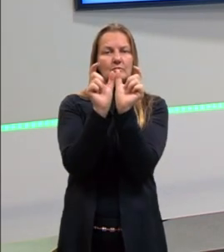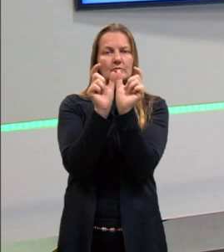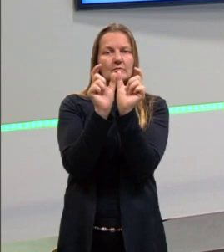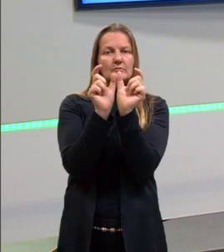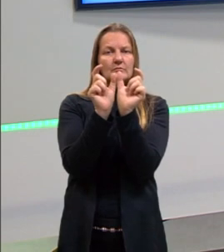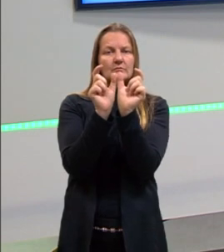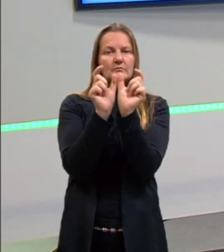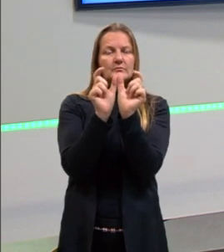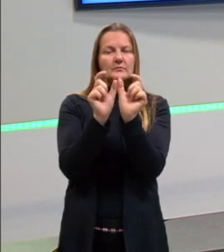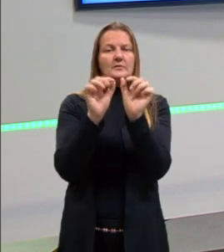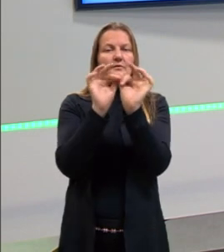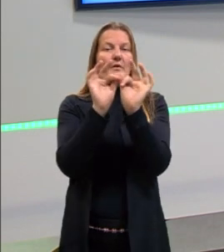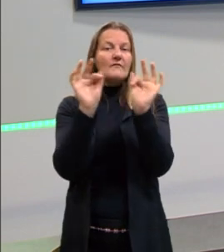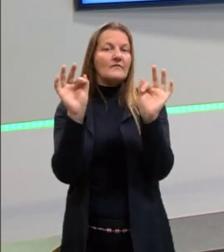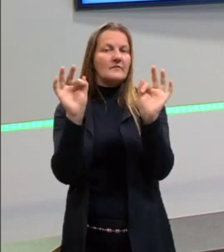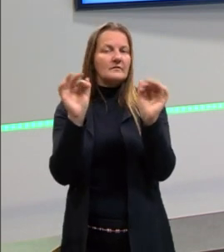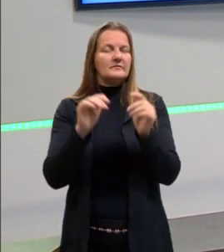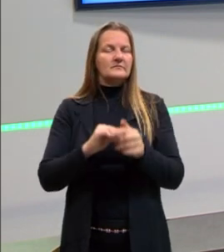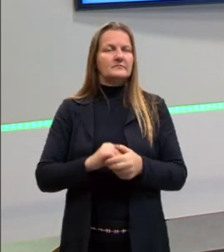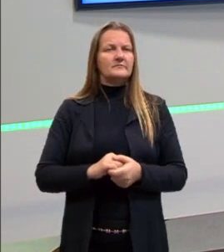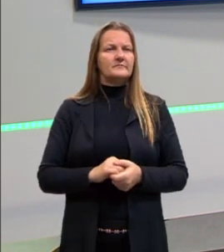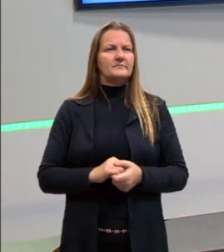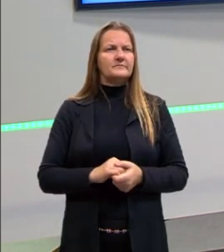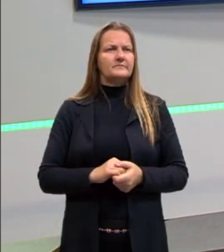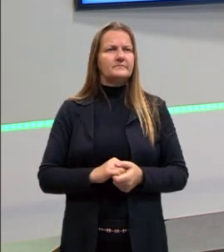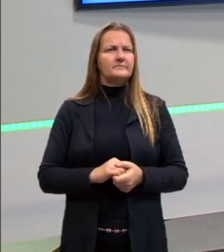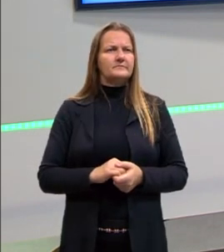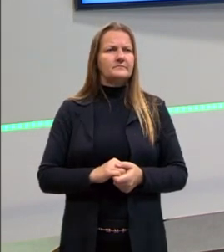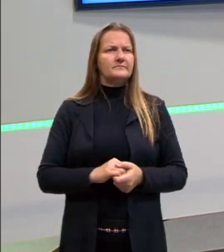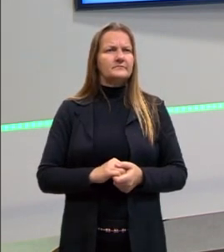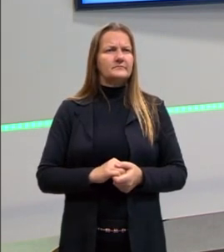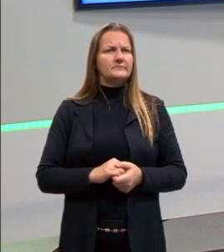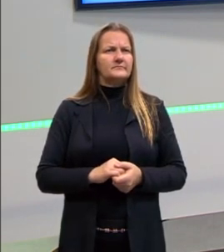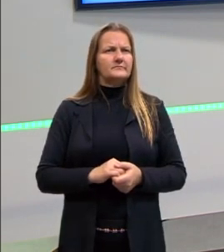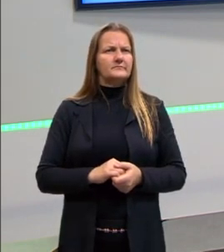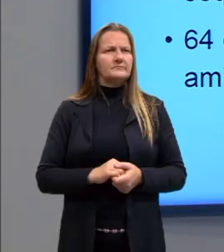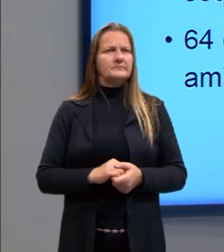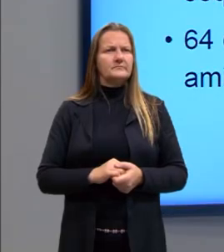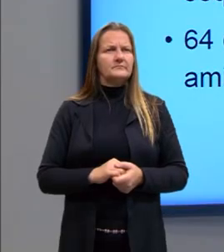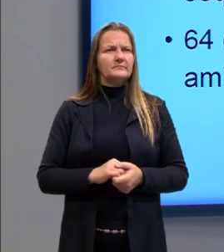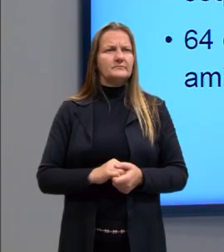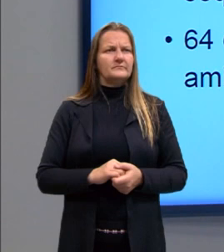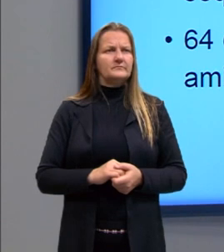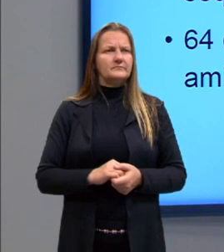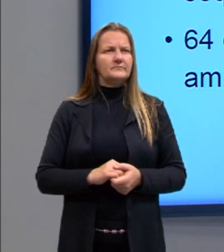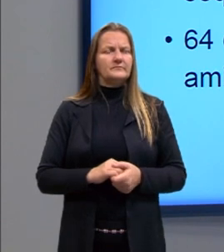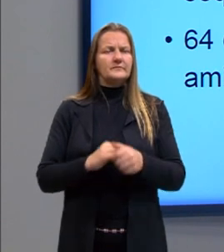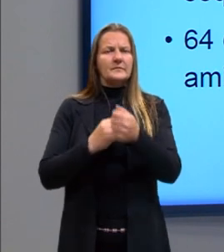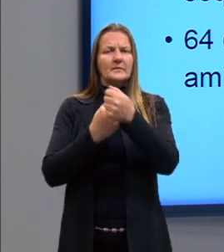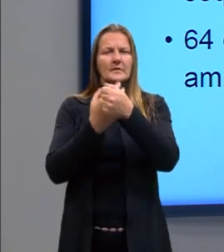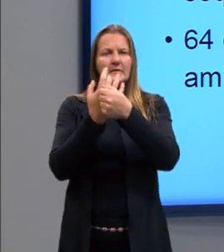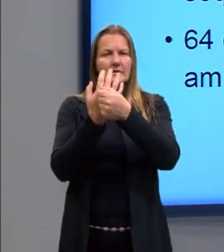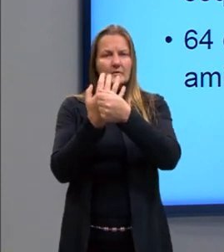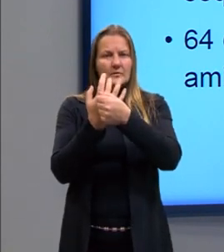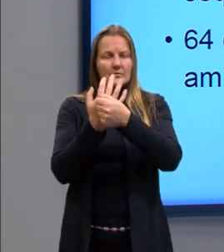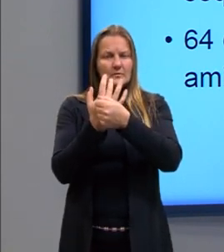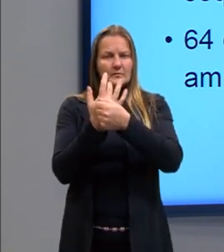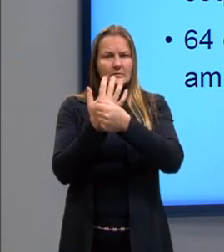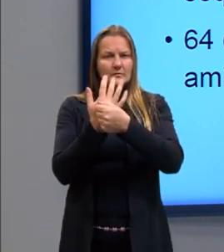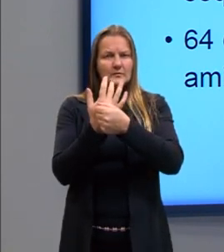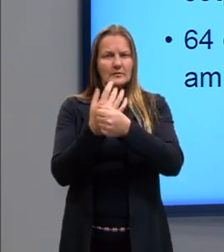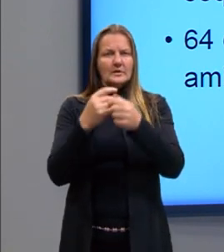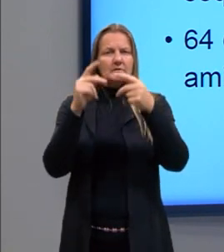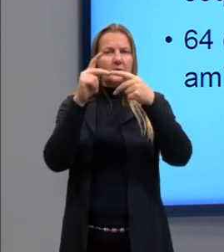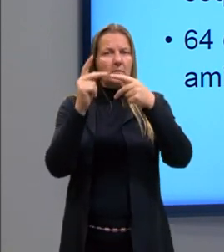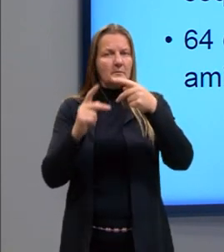se formar frases. Então, essas frases já são lá os aminoácidos, que vão formar as